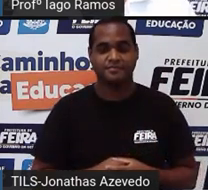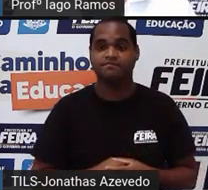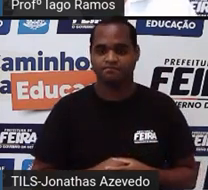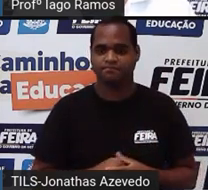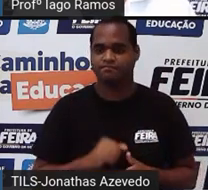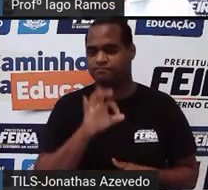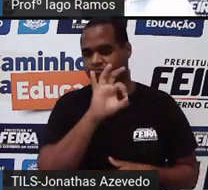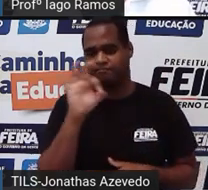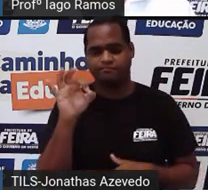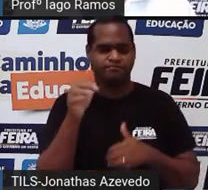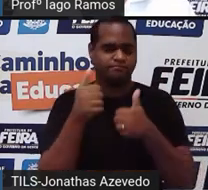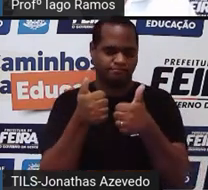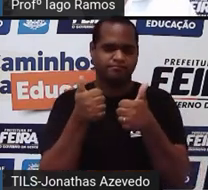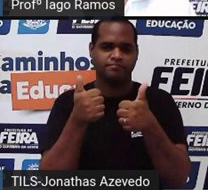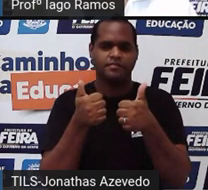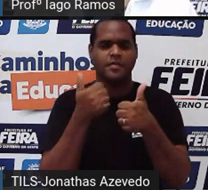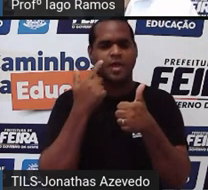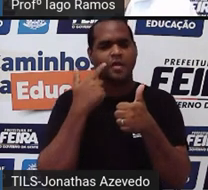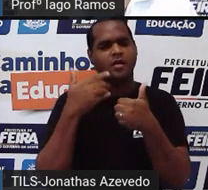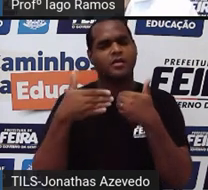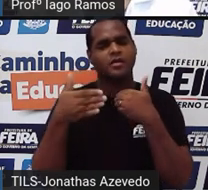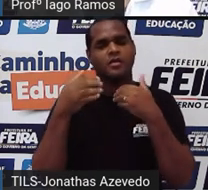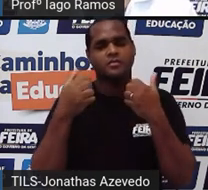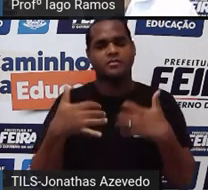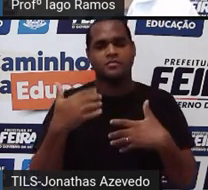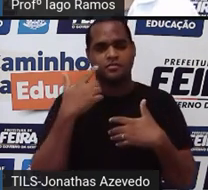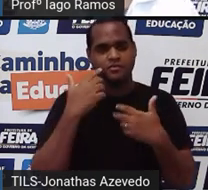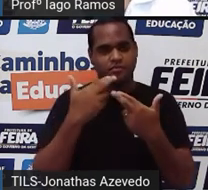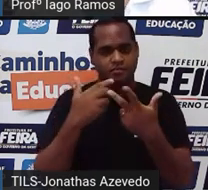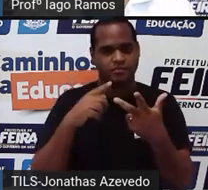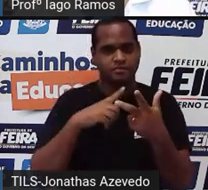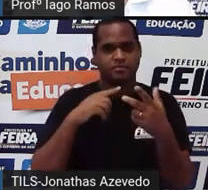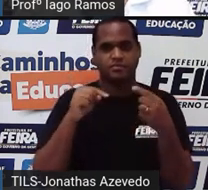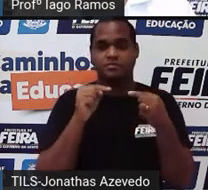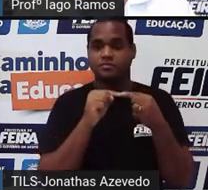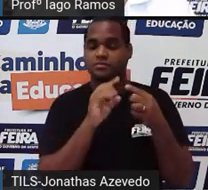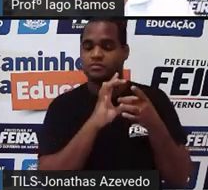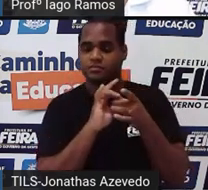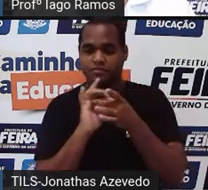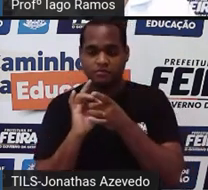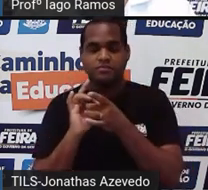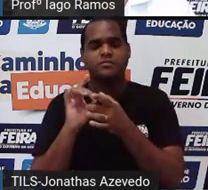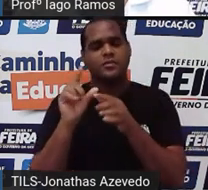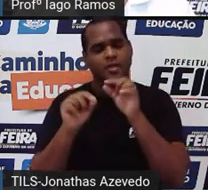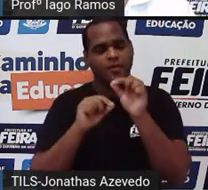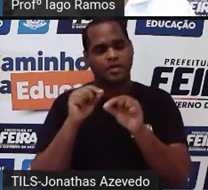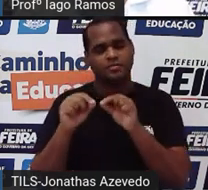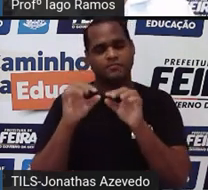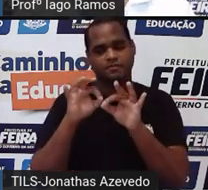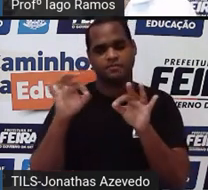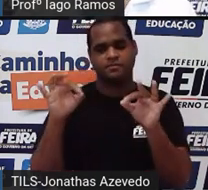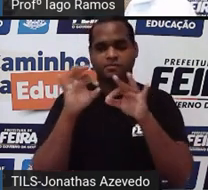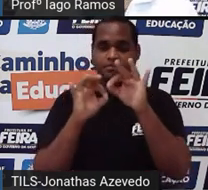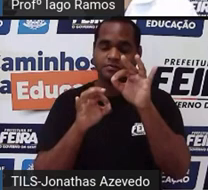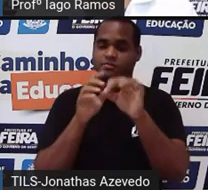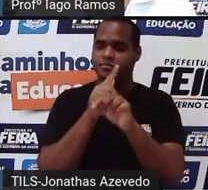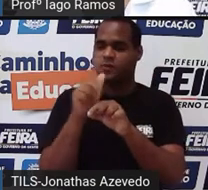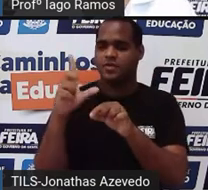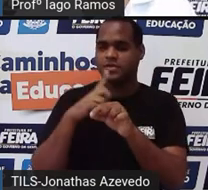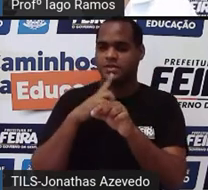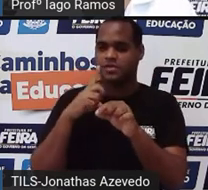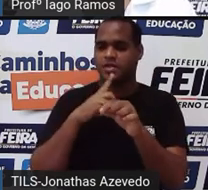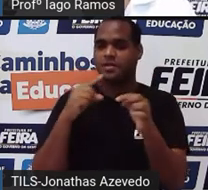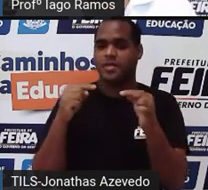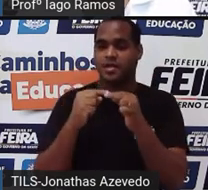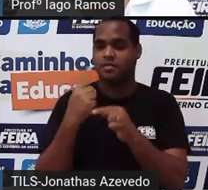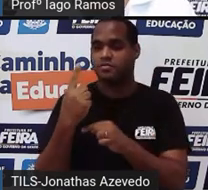Beleza. Bacana. Mas assim, ó. Essa reflexão foi em relação a uma reta. Tem outra reflexão que é em relação